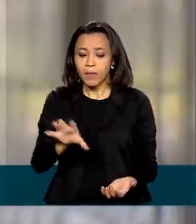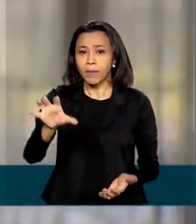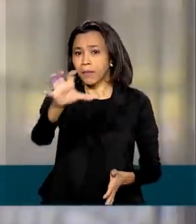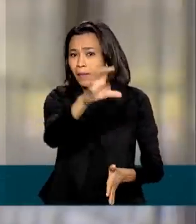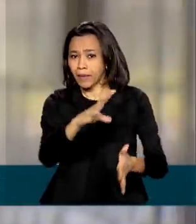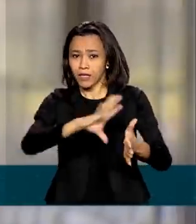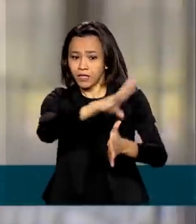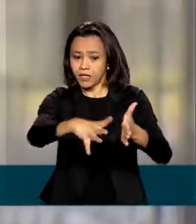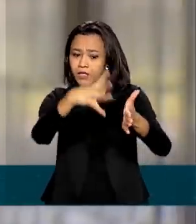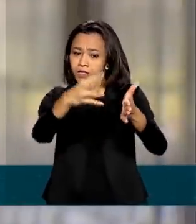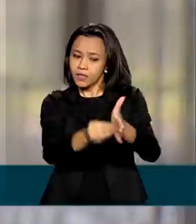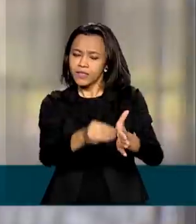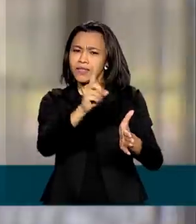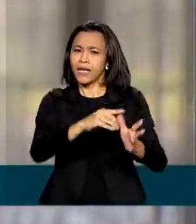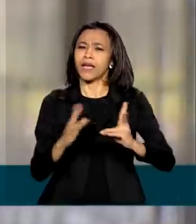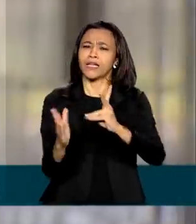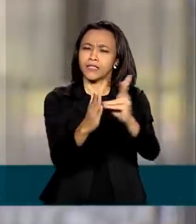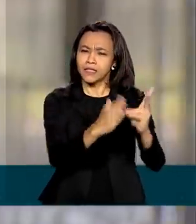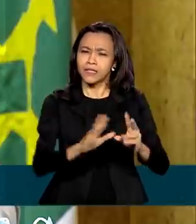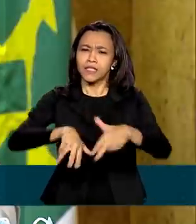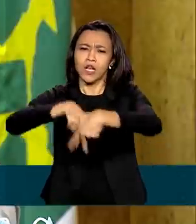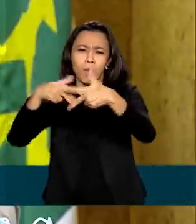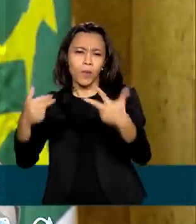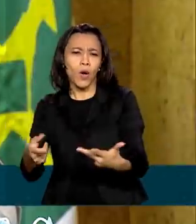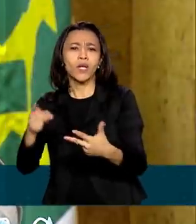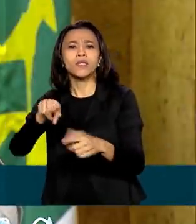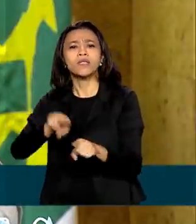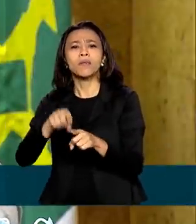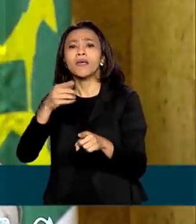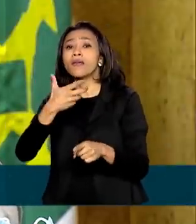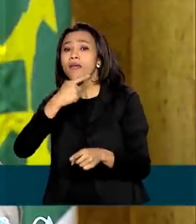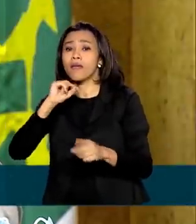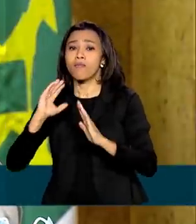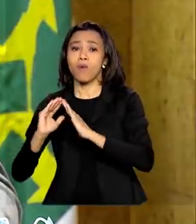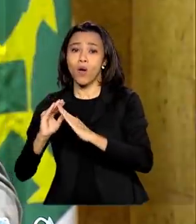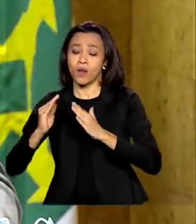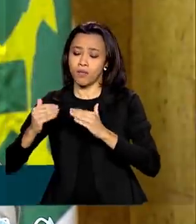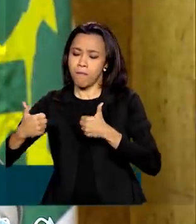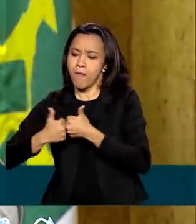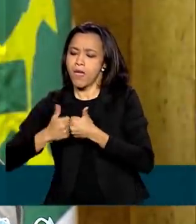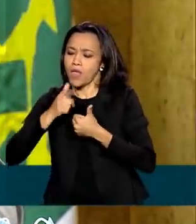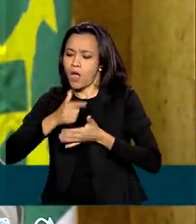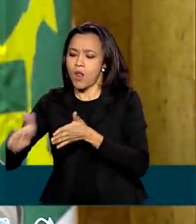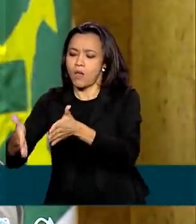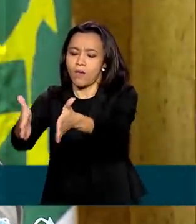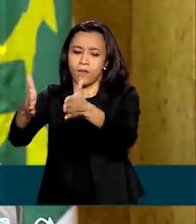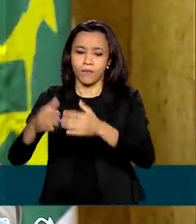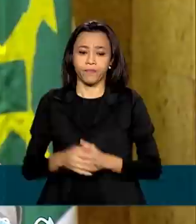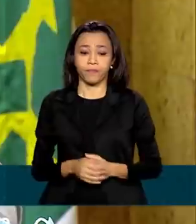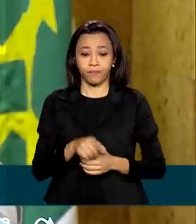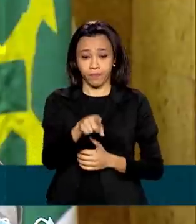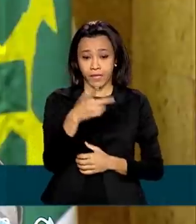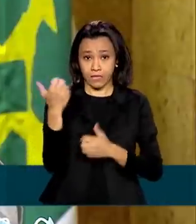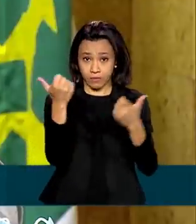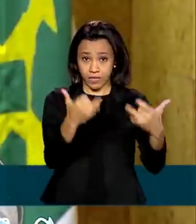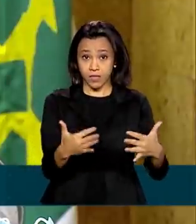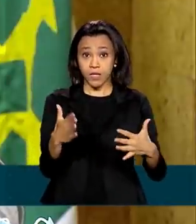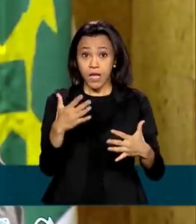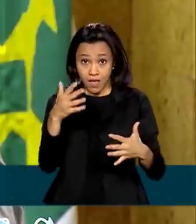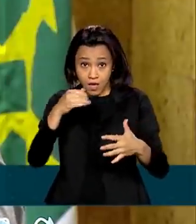ribeirinhos, indígenas e quilombolas. Quando a energia chega a uma comunidade, ela transforma a vida das pessoas.